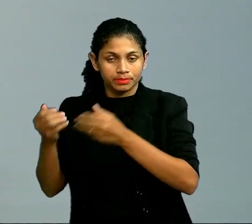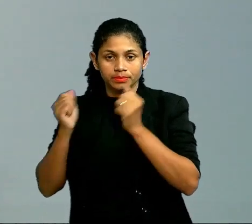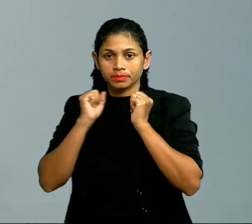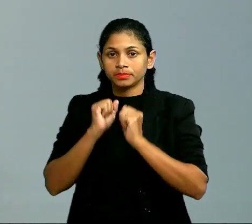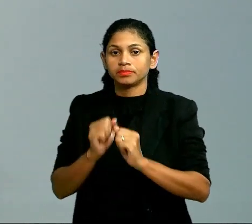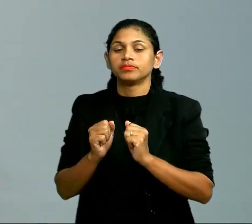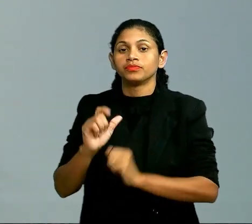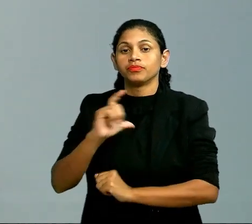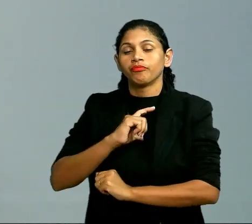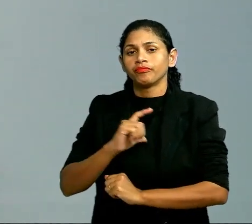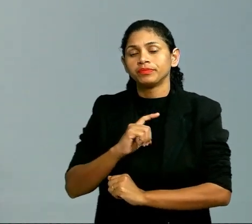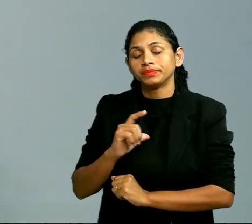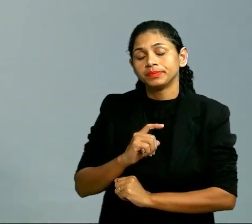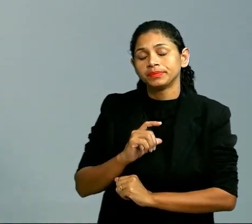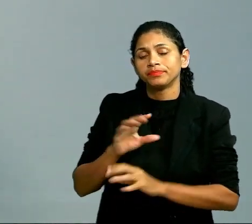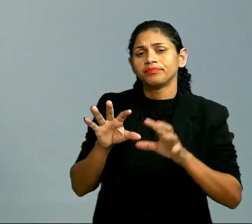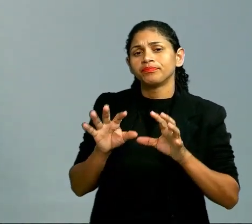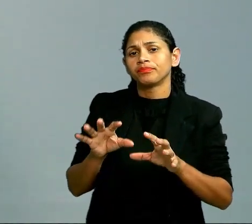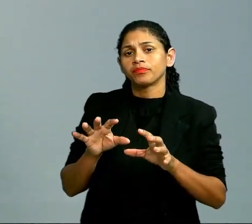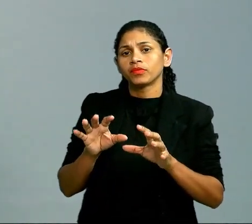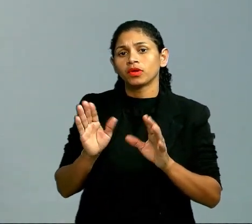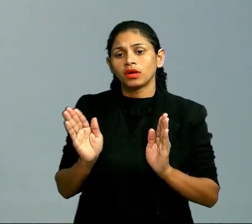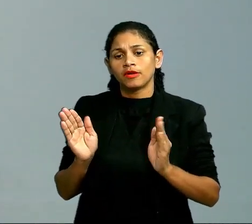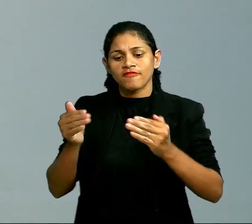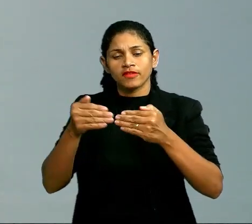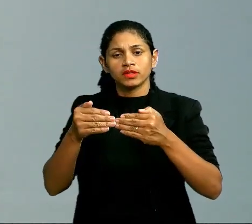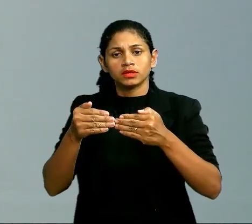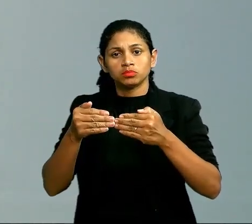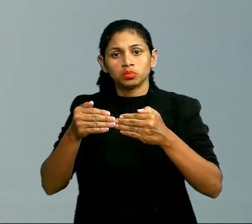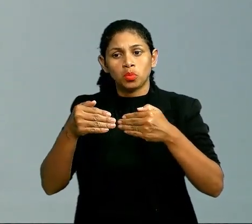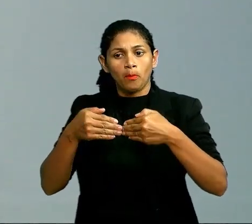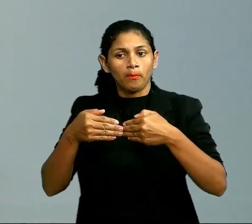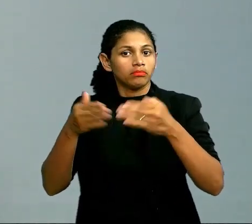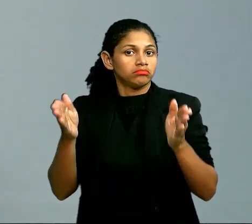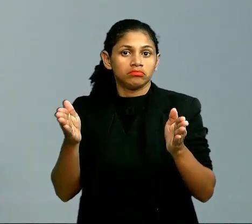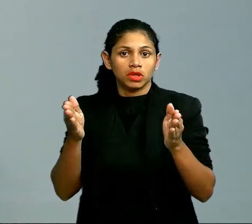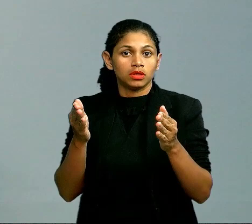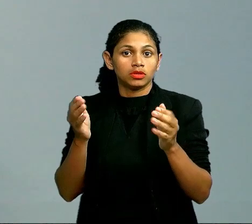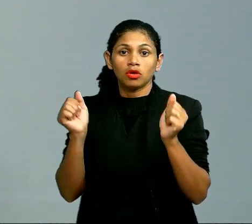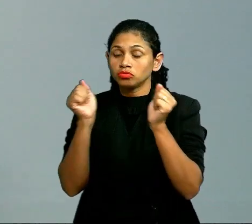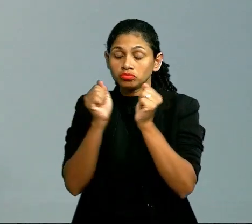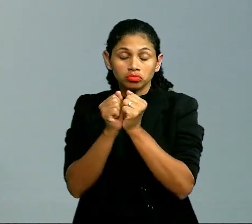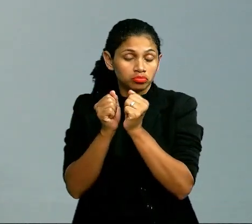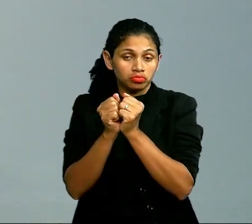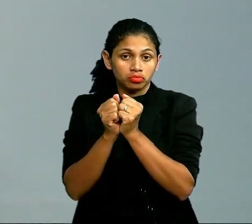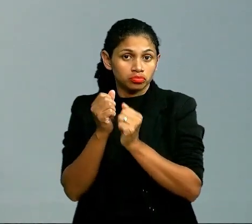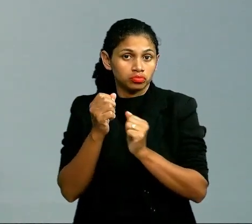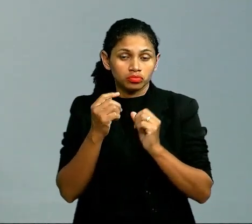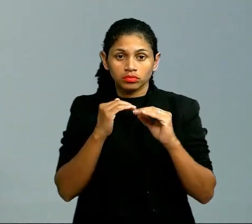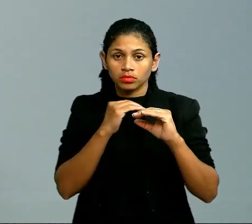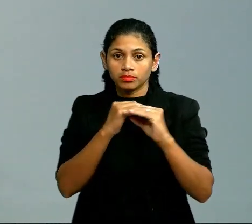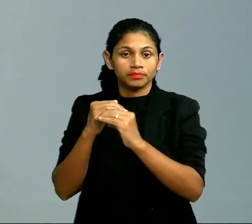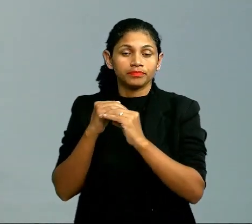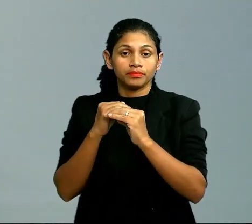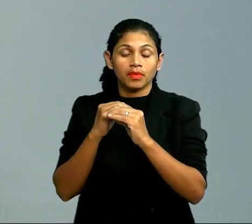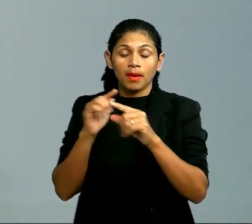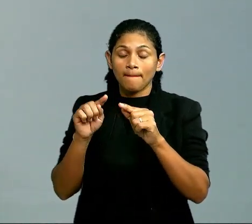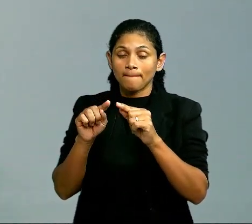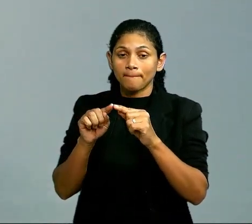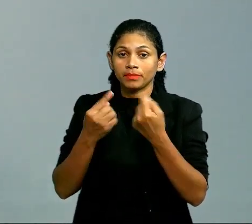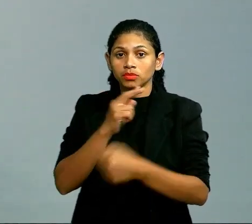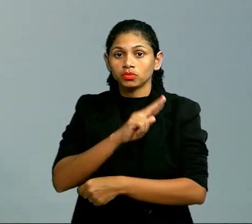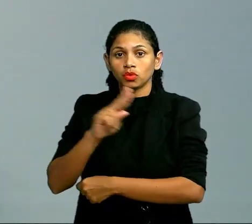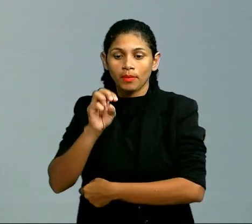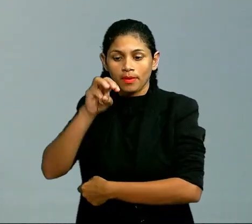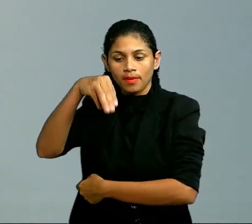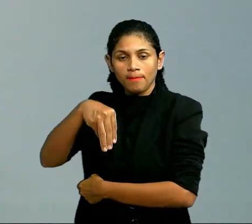ter uma situação onde eu tenho uma cadeia fechada e aberta ao mesmo tempo. Nesse caso, nós vamos chamar essa cadeia de cadeia mista. Então, se